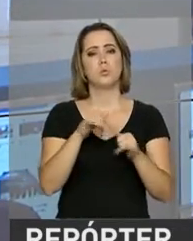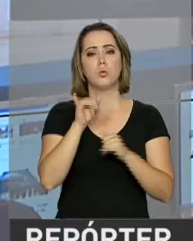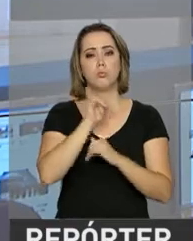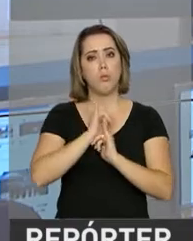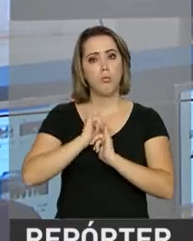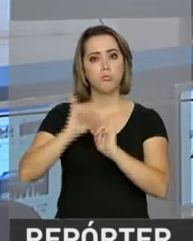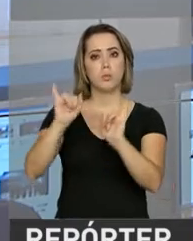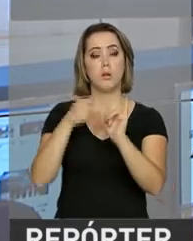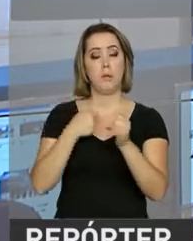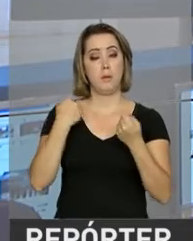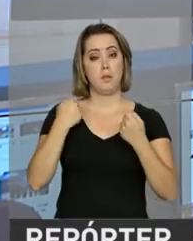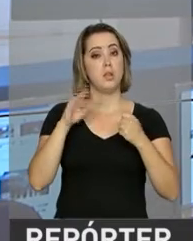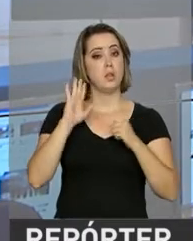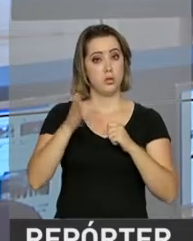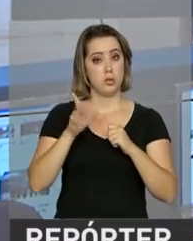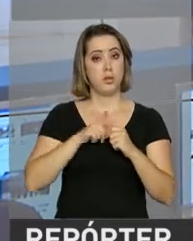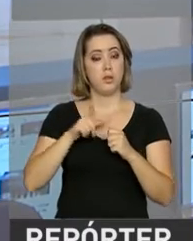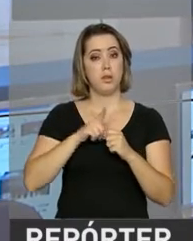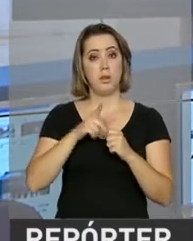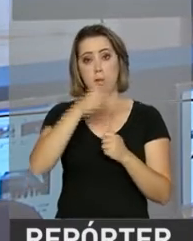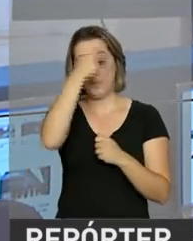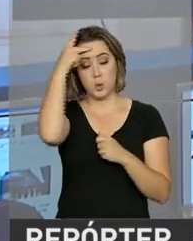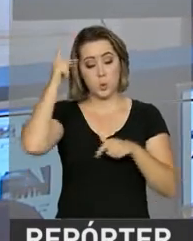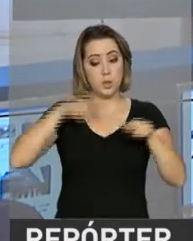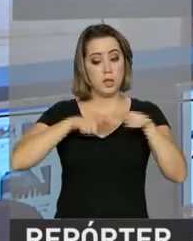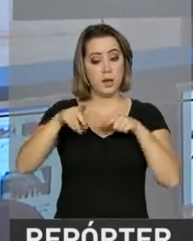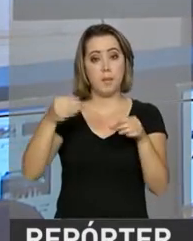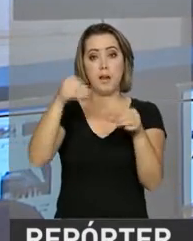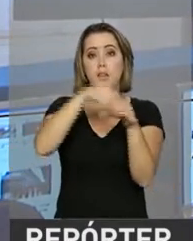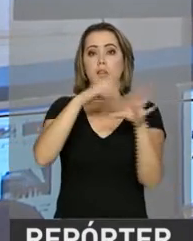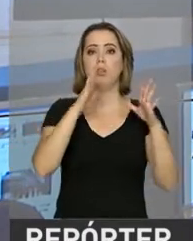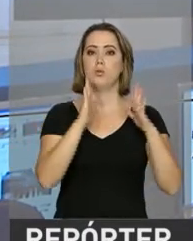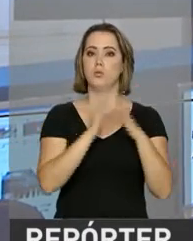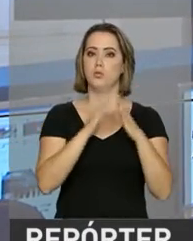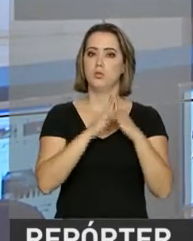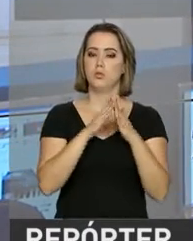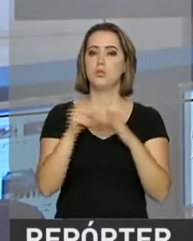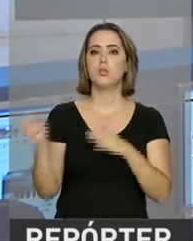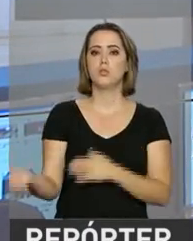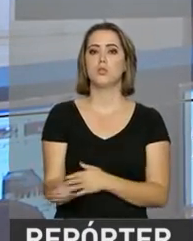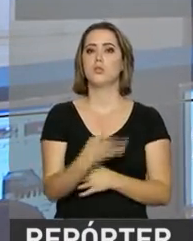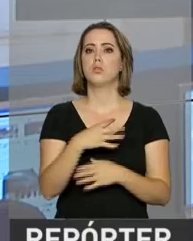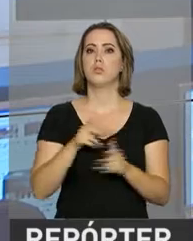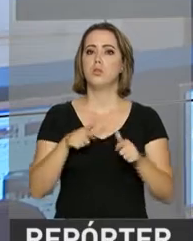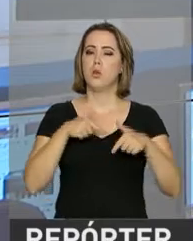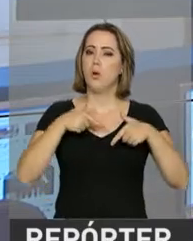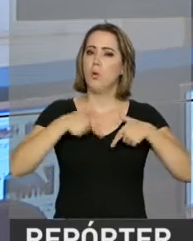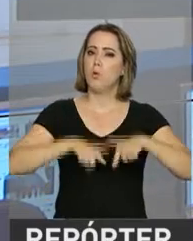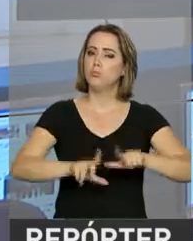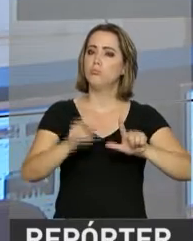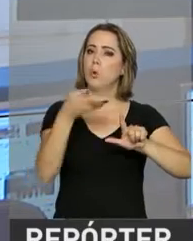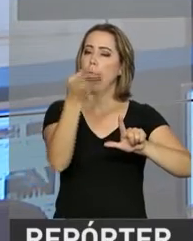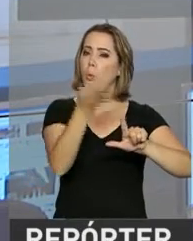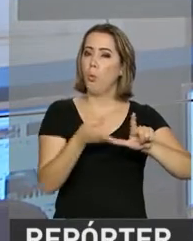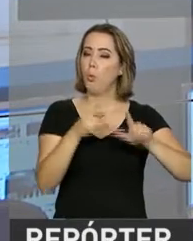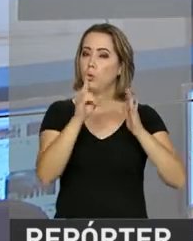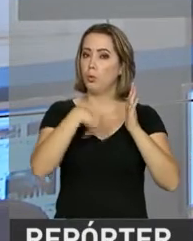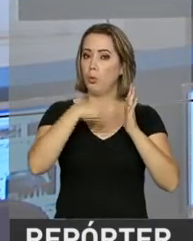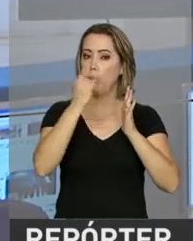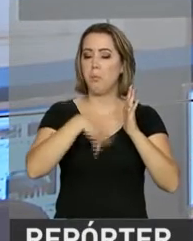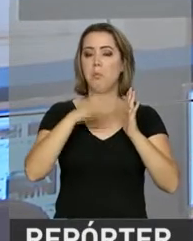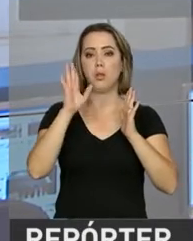e pagou o empregado doméstico em 2016, tem uma novidade. A geração do comprovante de rendimentos ao empregado vai ser